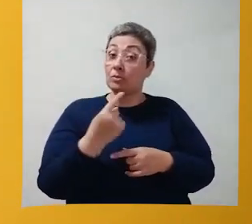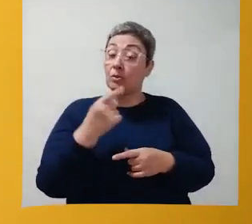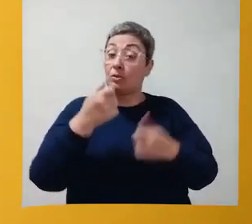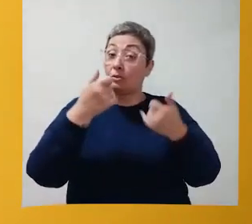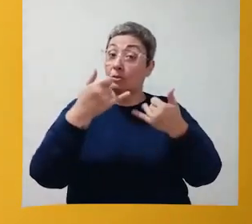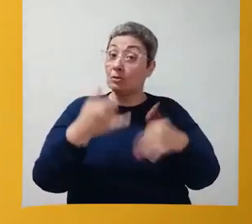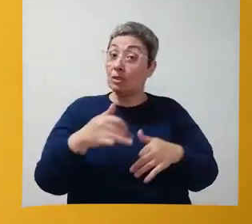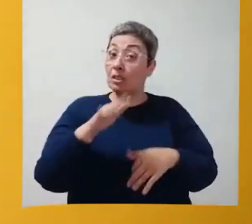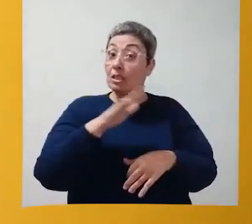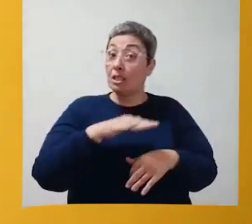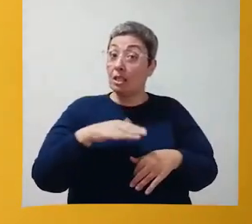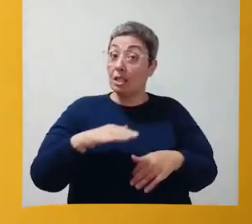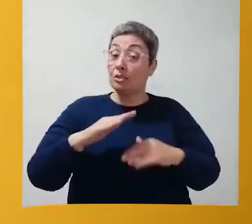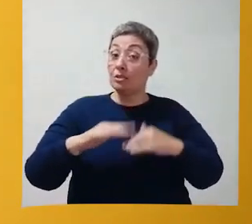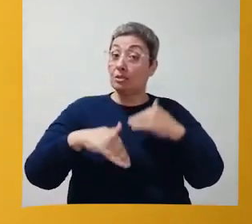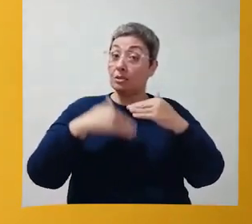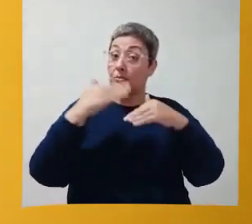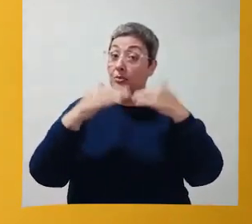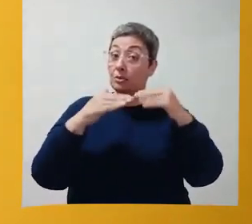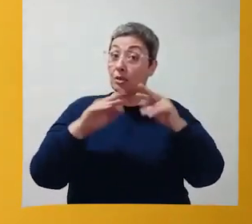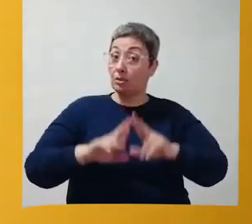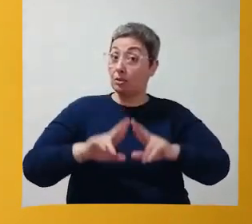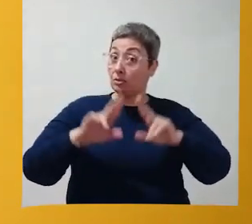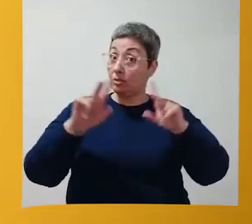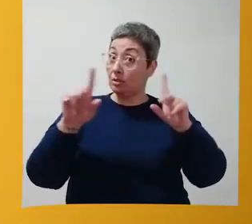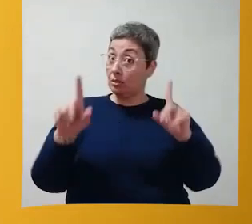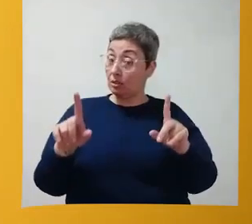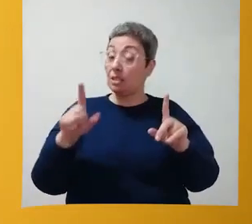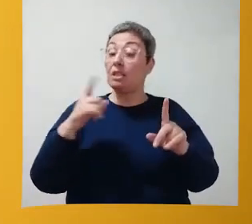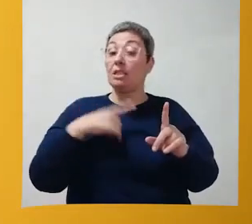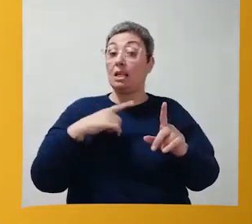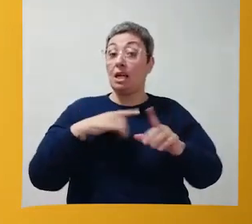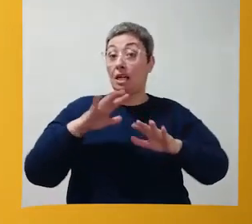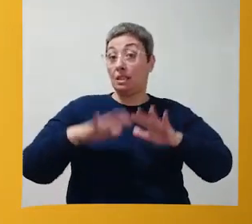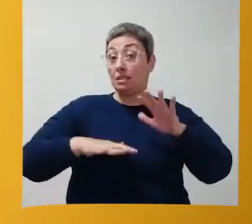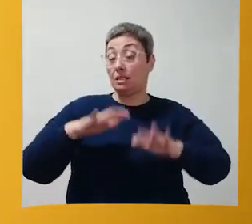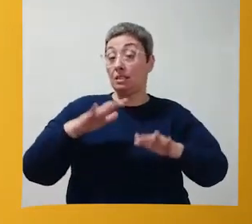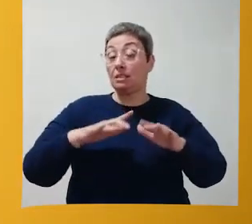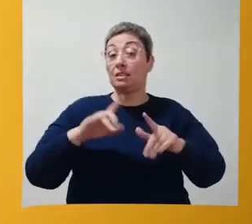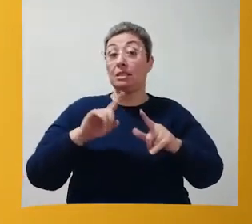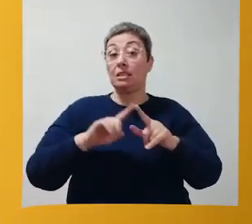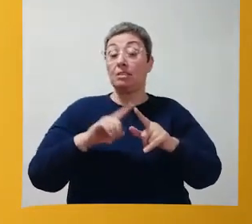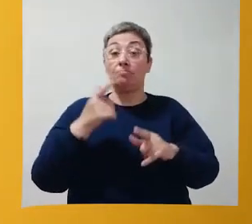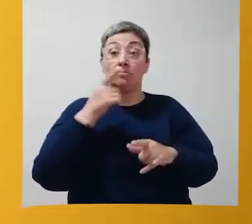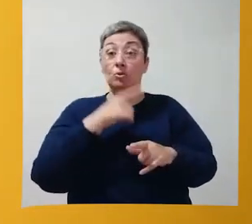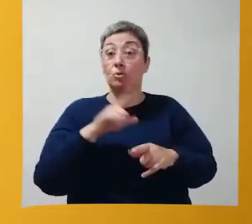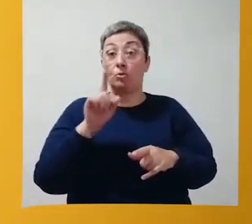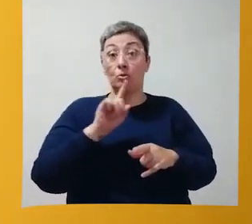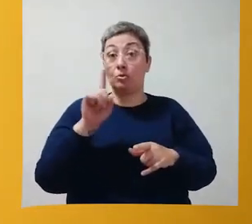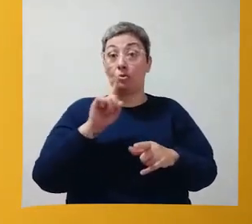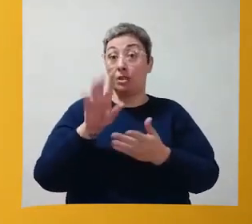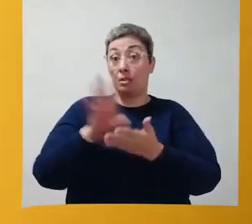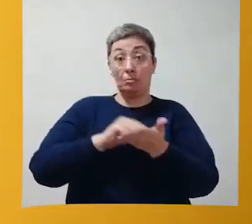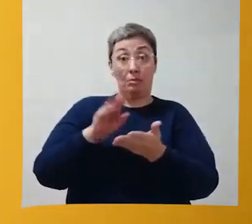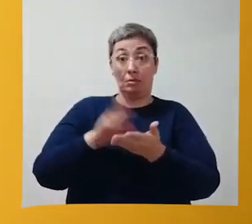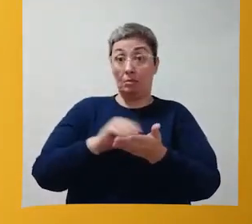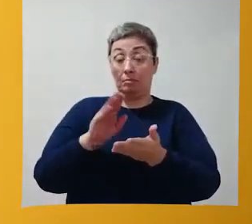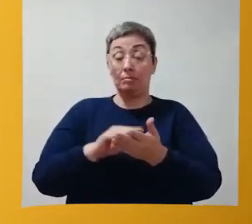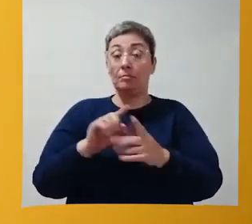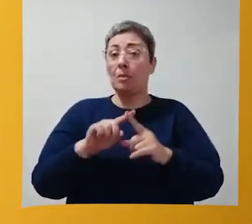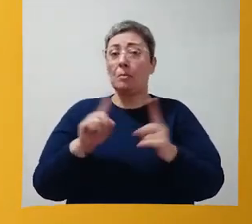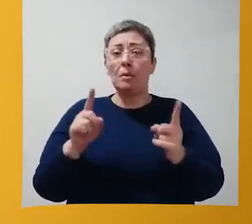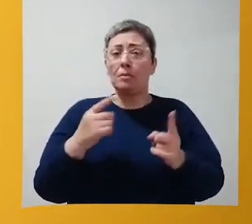falando de crianças com desenvolvimento atípico, né? Que, muitas vezes, elas não têm essa imitação.